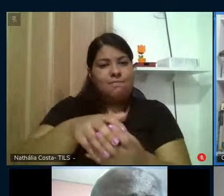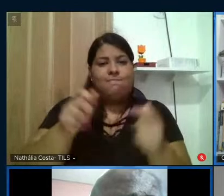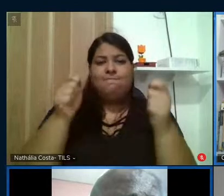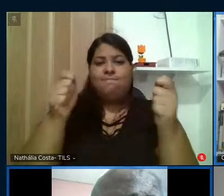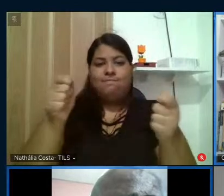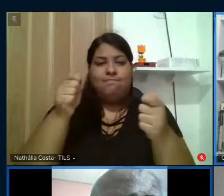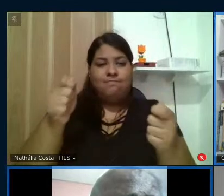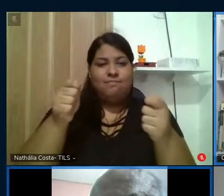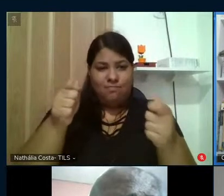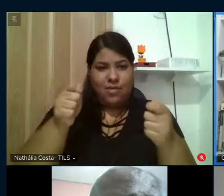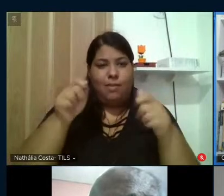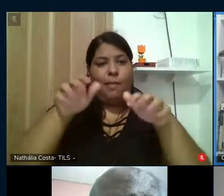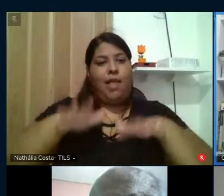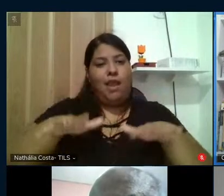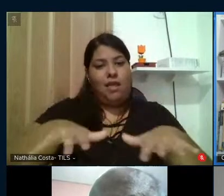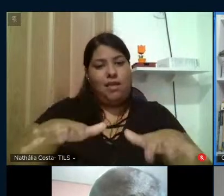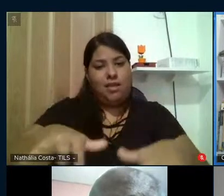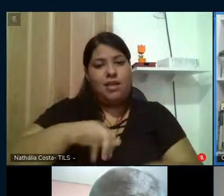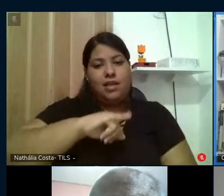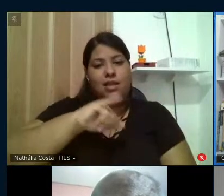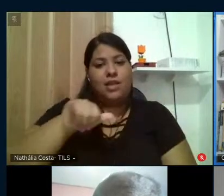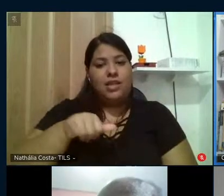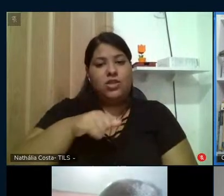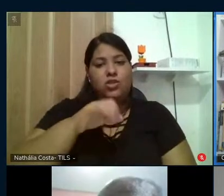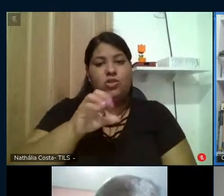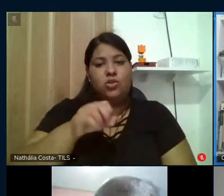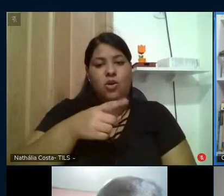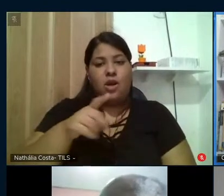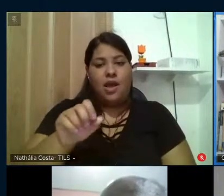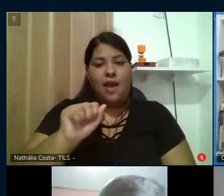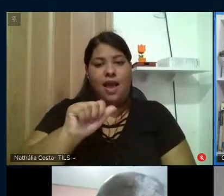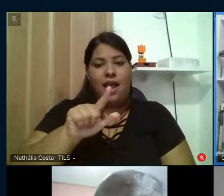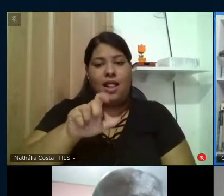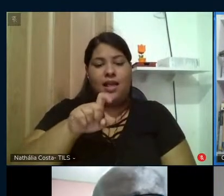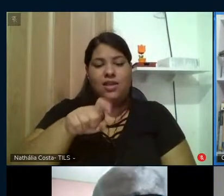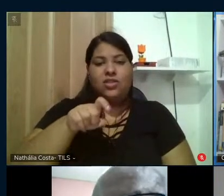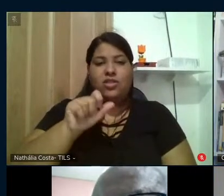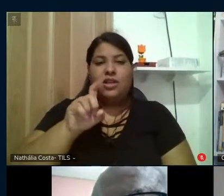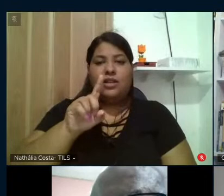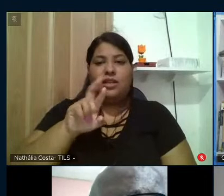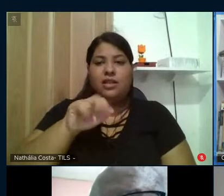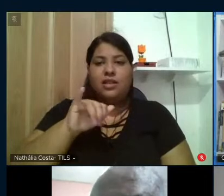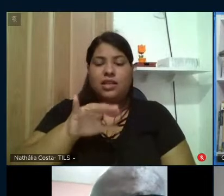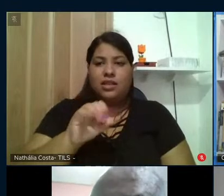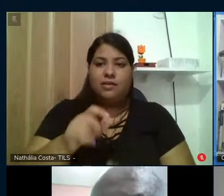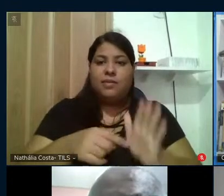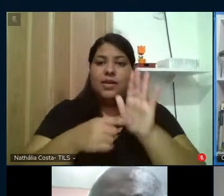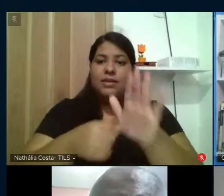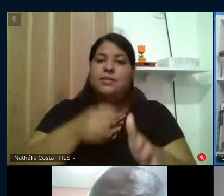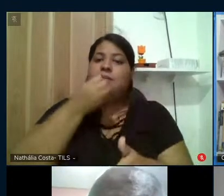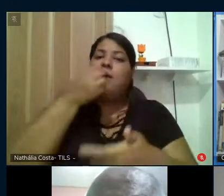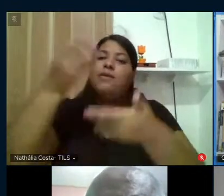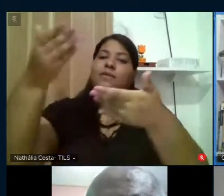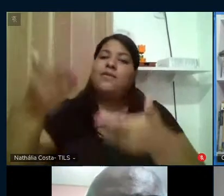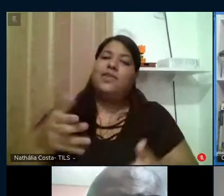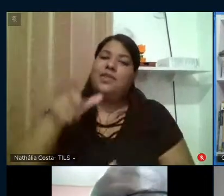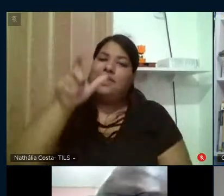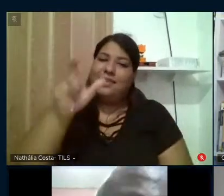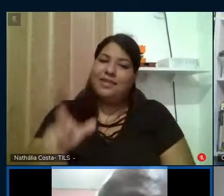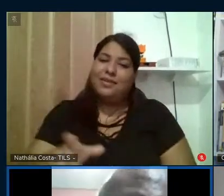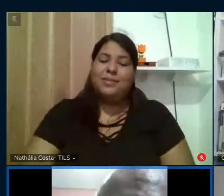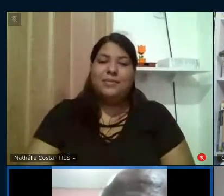João Alexandrino, que vai nos brindar com sua apresentação. Seja bem-vindo, Alexandrino.